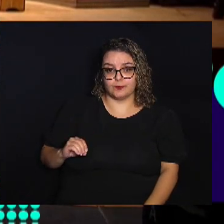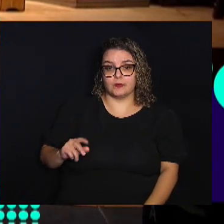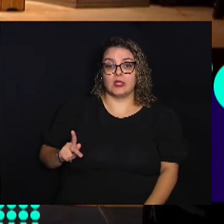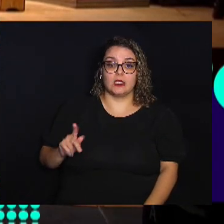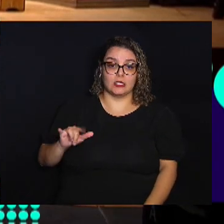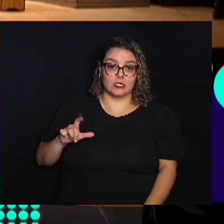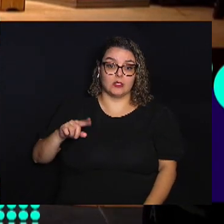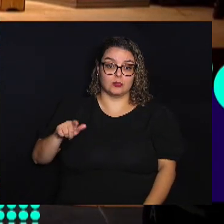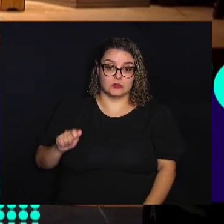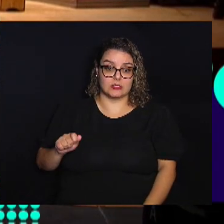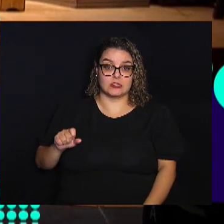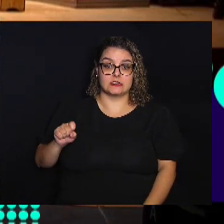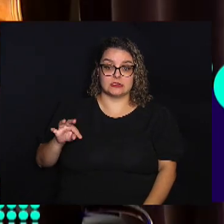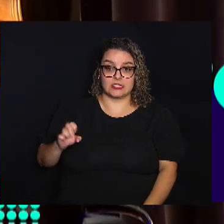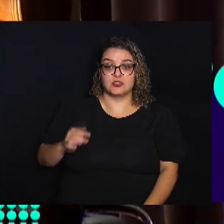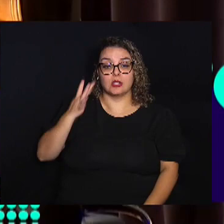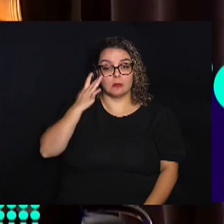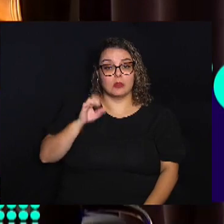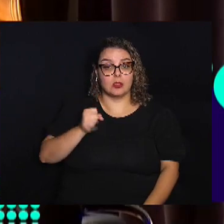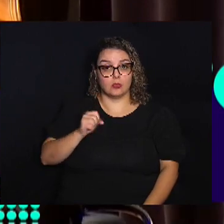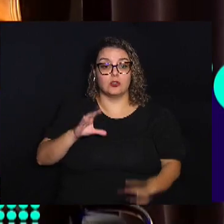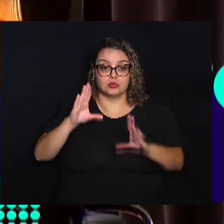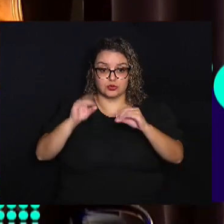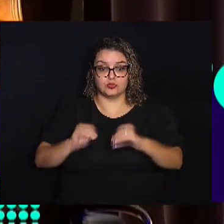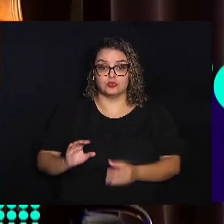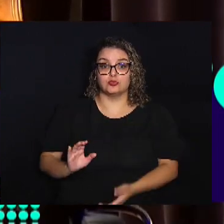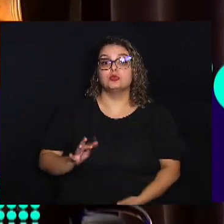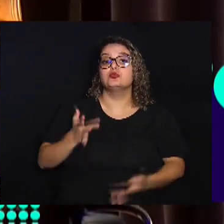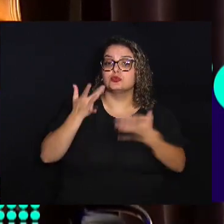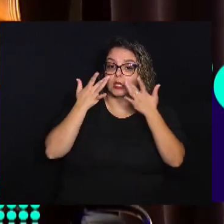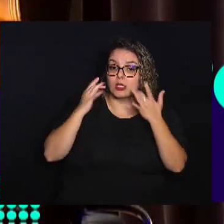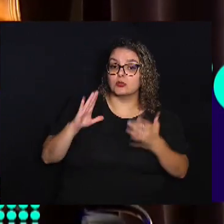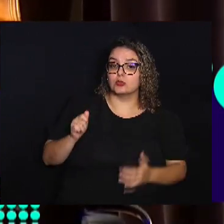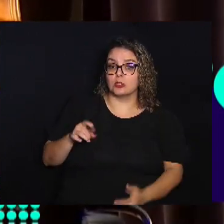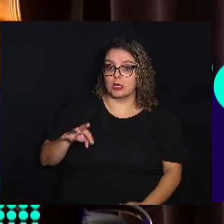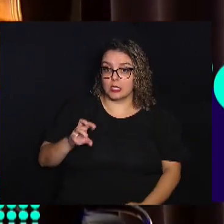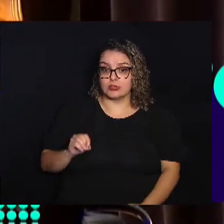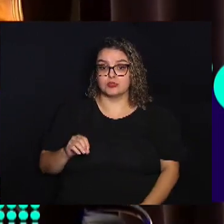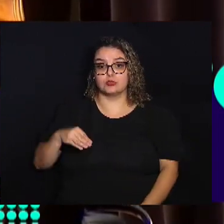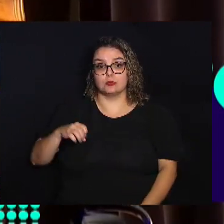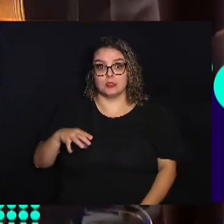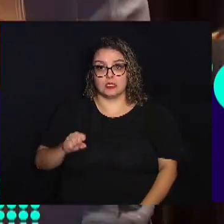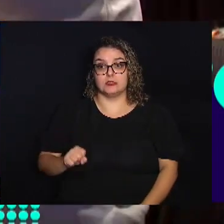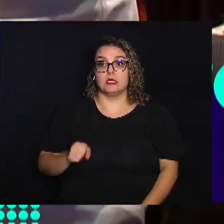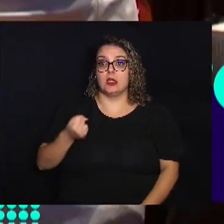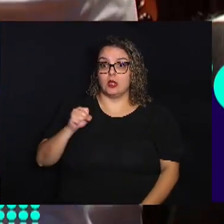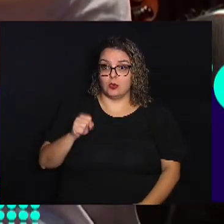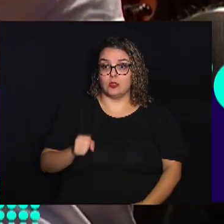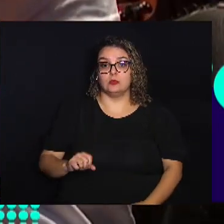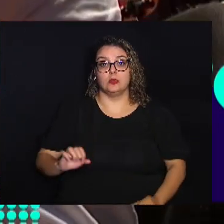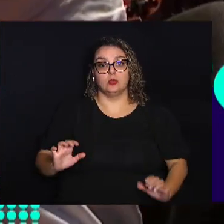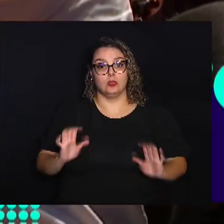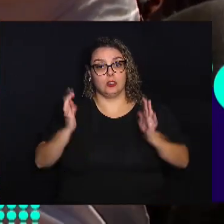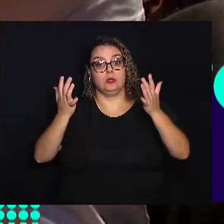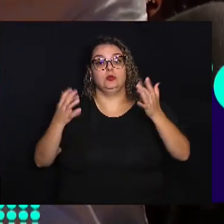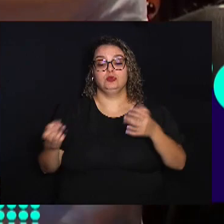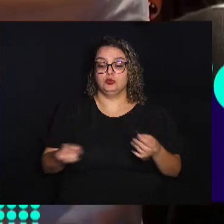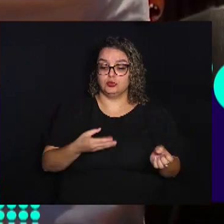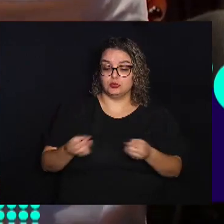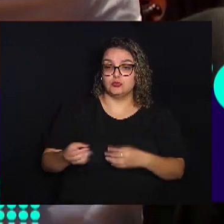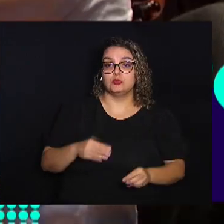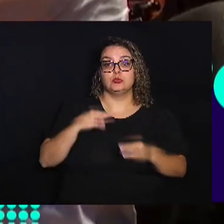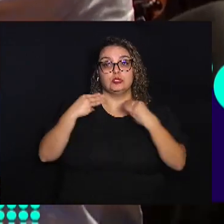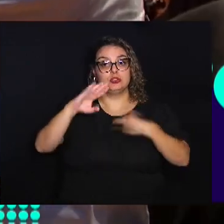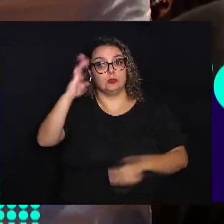Às 8 da noite No Teatro Castro Mendes Encerrando A 8ª edição Do Festival de Música Contemporânea Brasileira